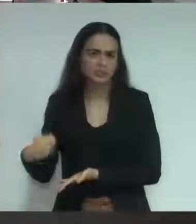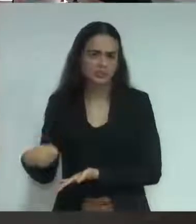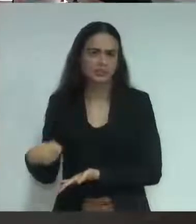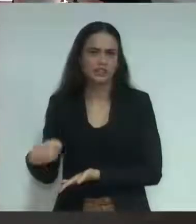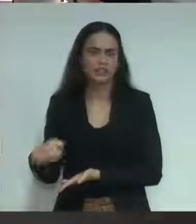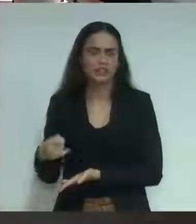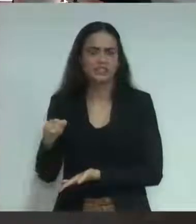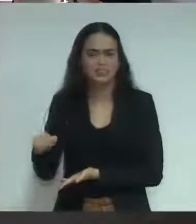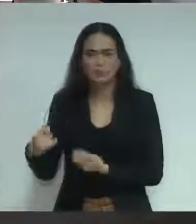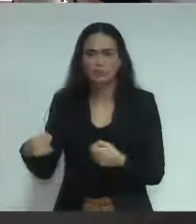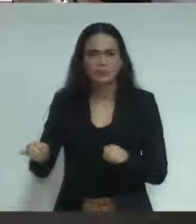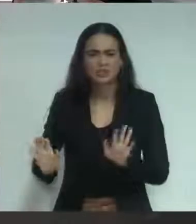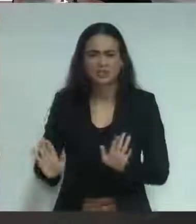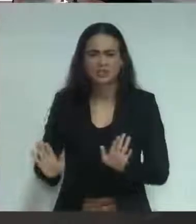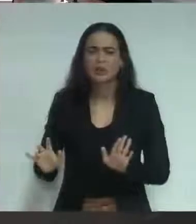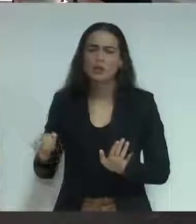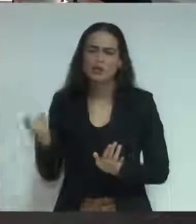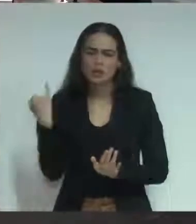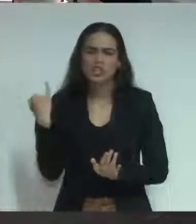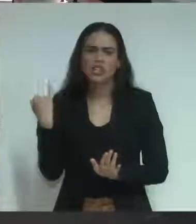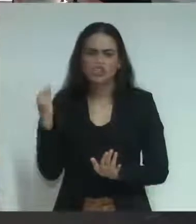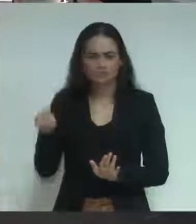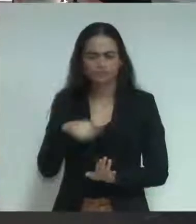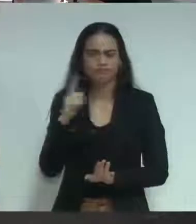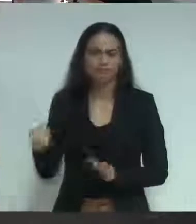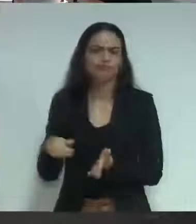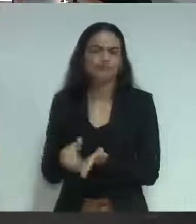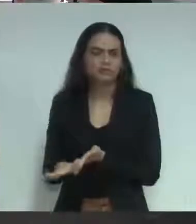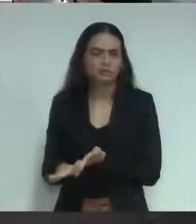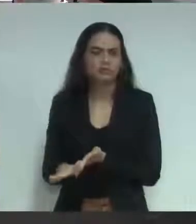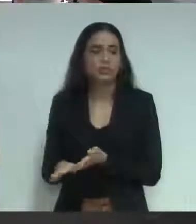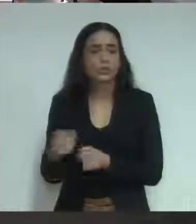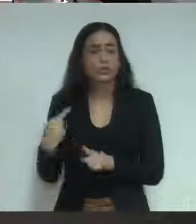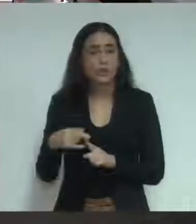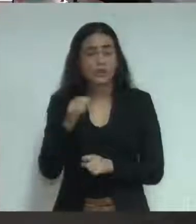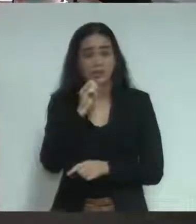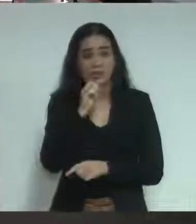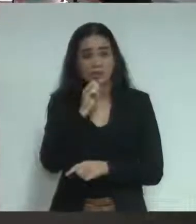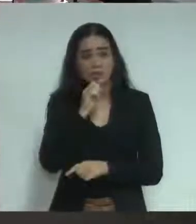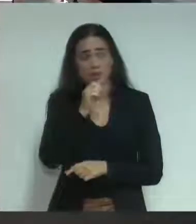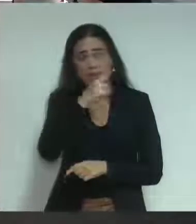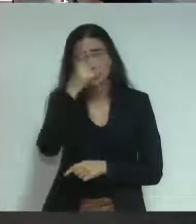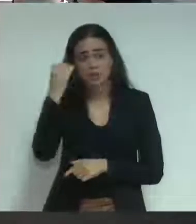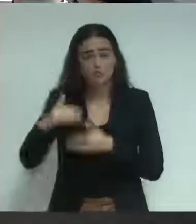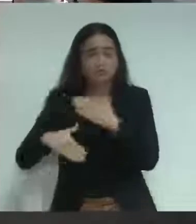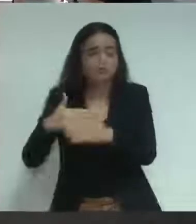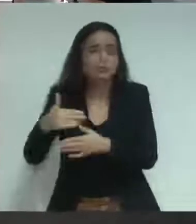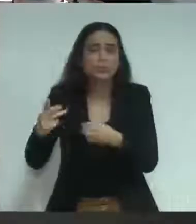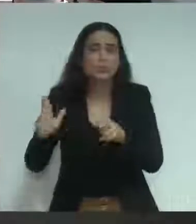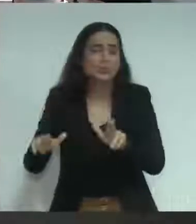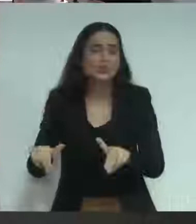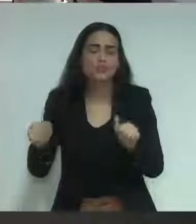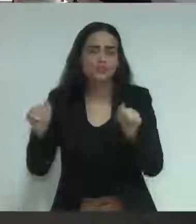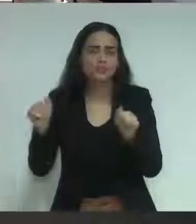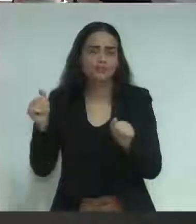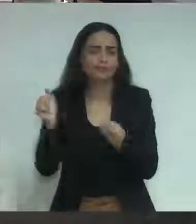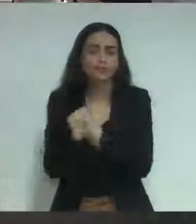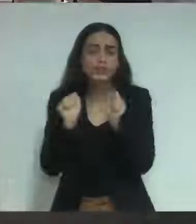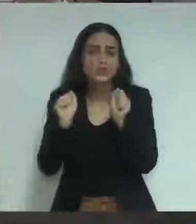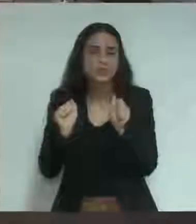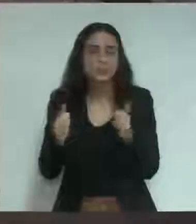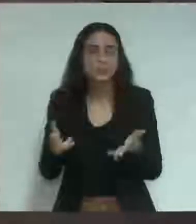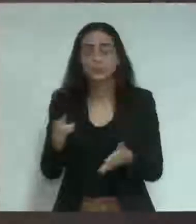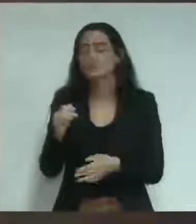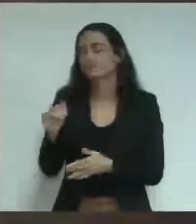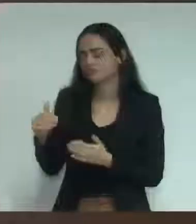E é importante cortar o quanto antes, porque, senão, a administração nunca vai para frente. Sem dúvida. Os cargos de